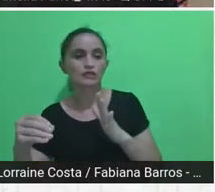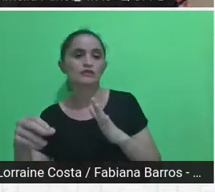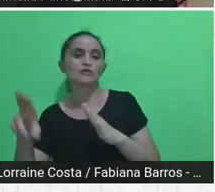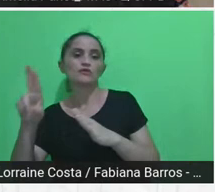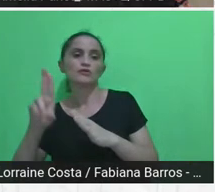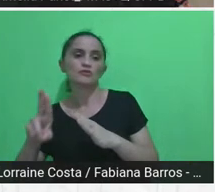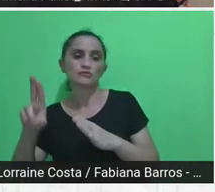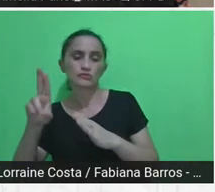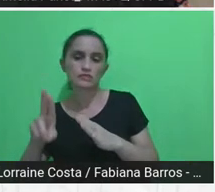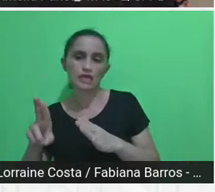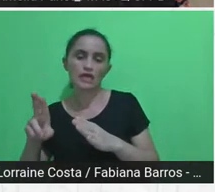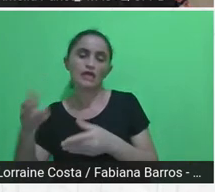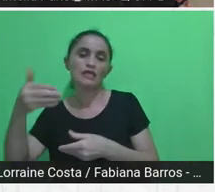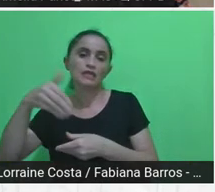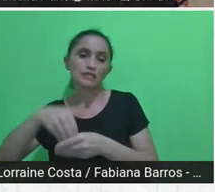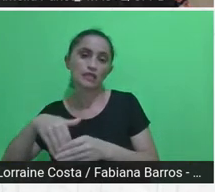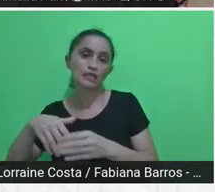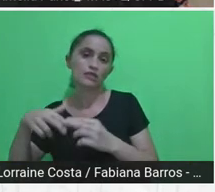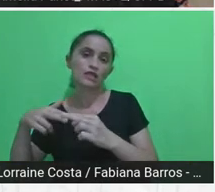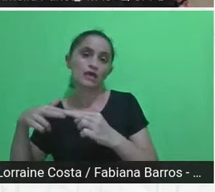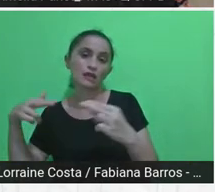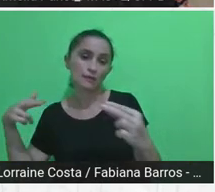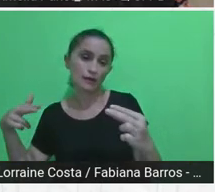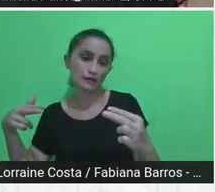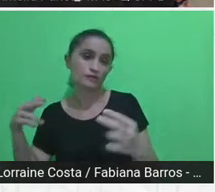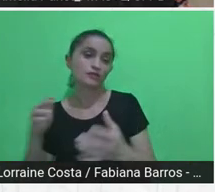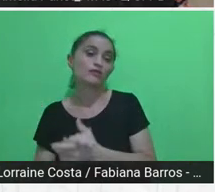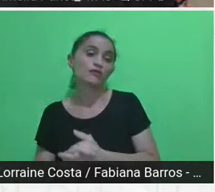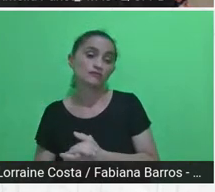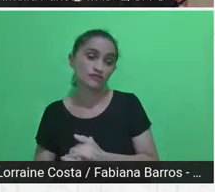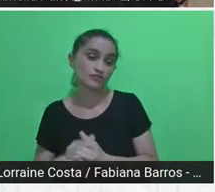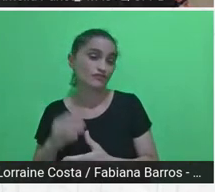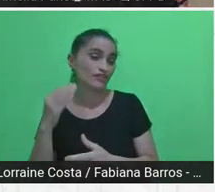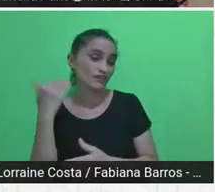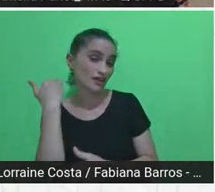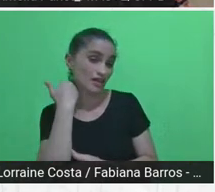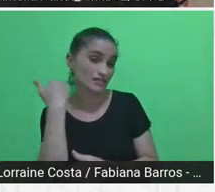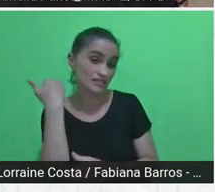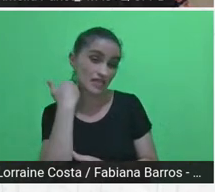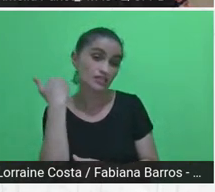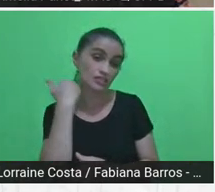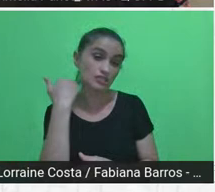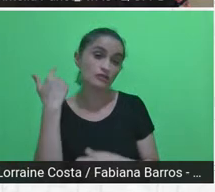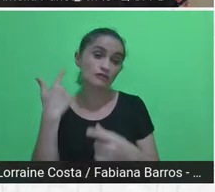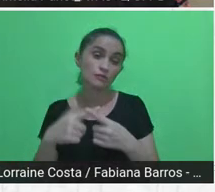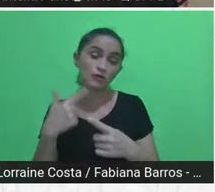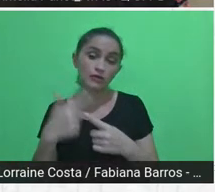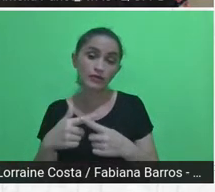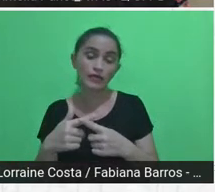essa fadiga do Zoom que todos nós estamos assim já